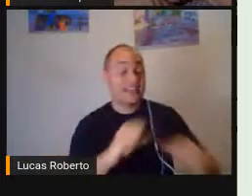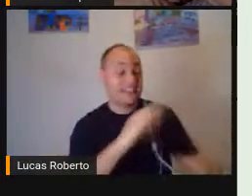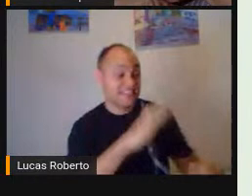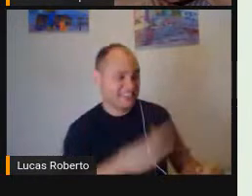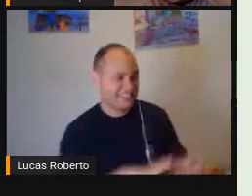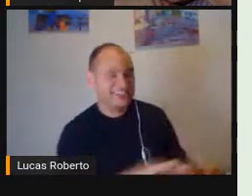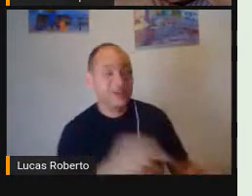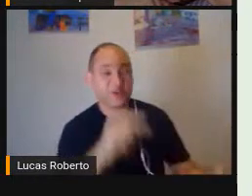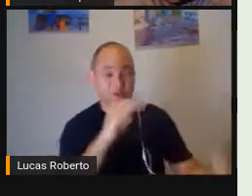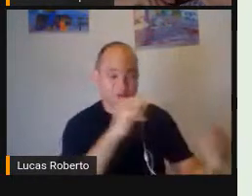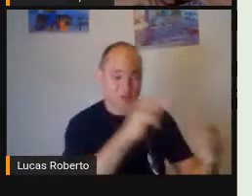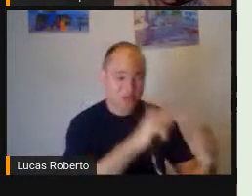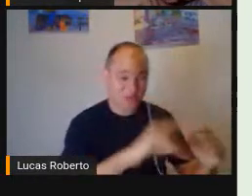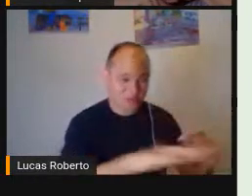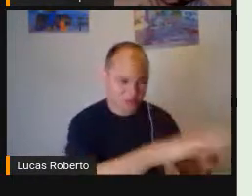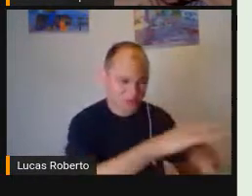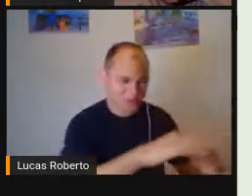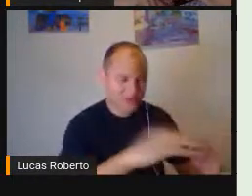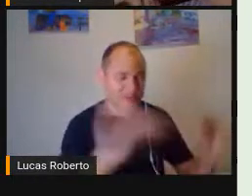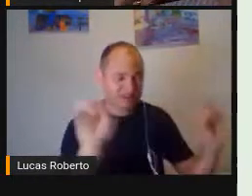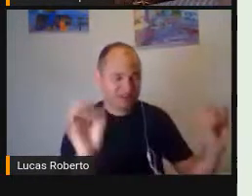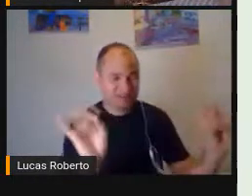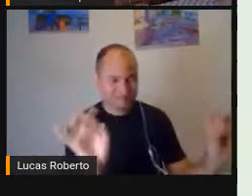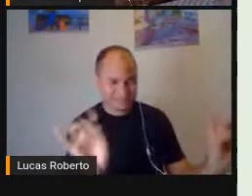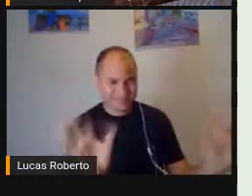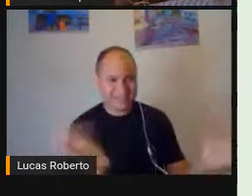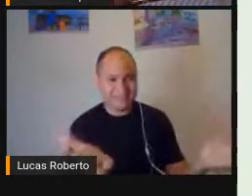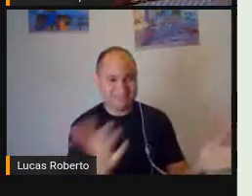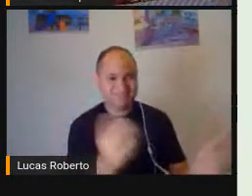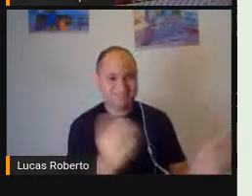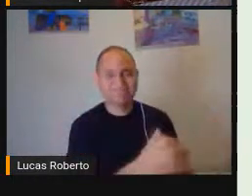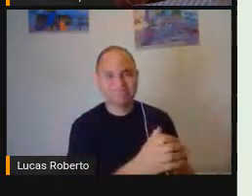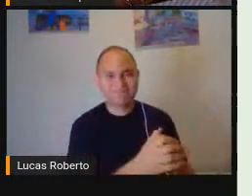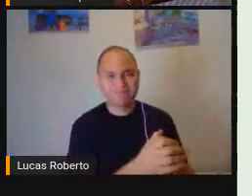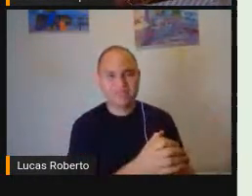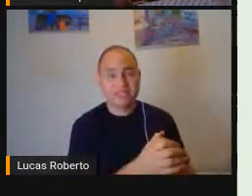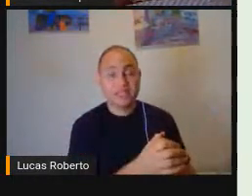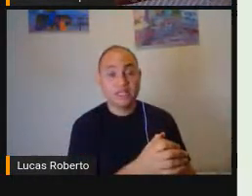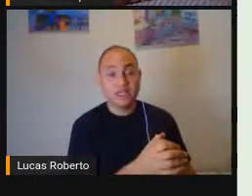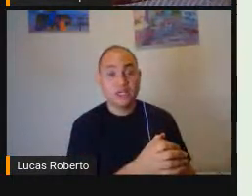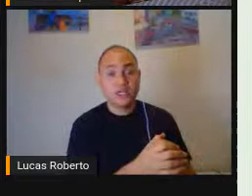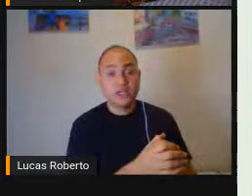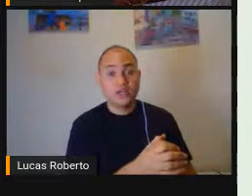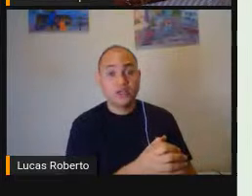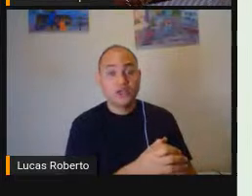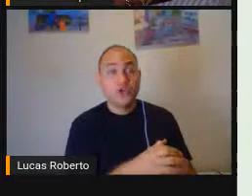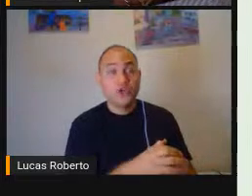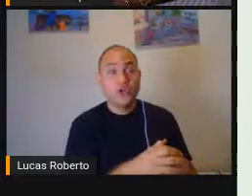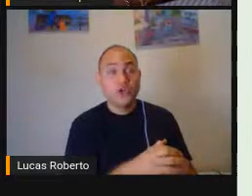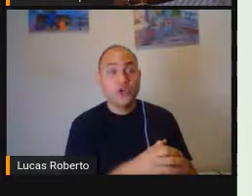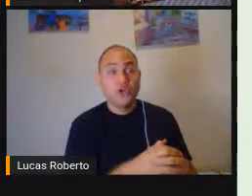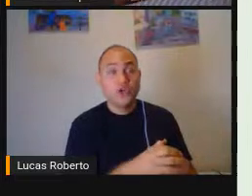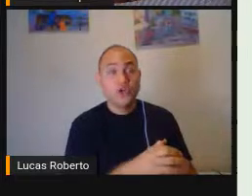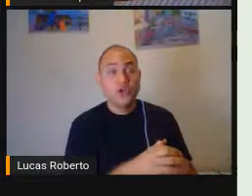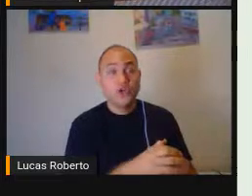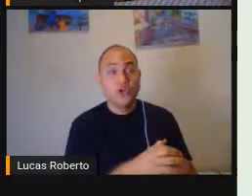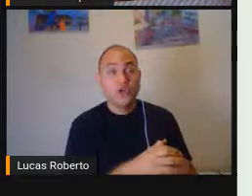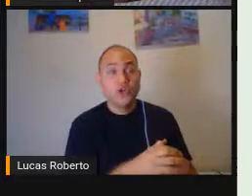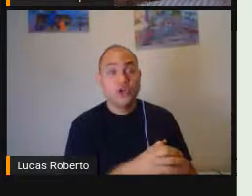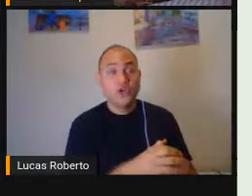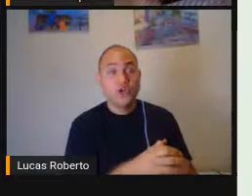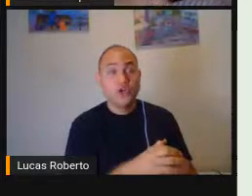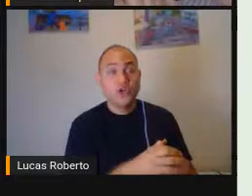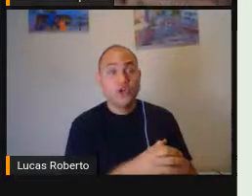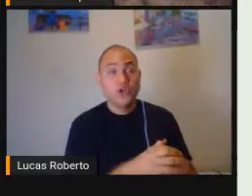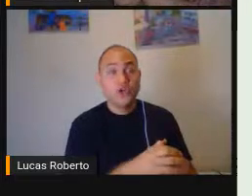A gente Traz isso Tudo tem Uma intenção Nosso planejamento Nossos objetivos E aí a